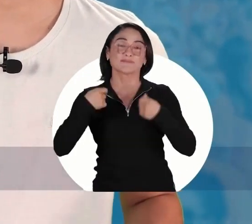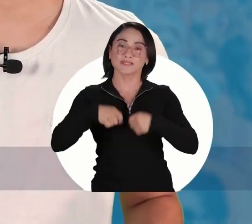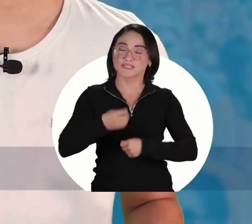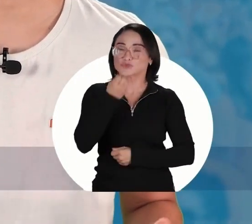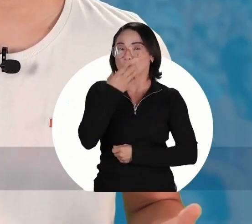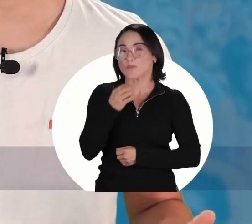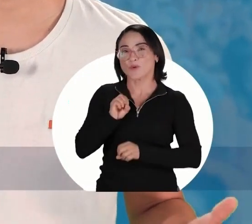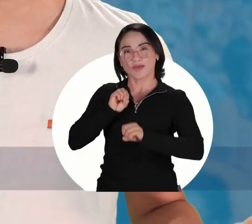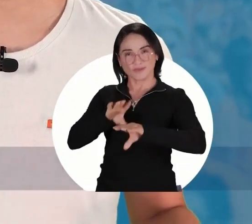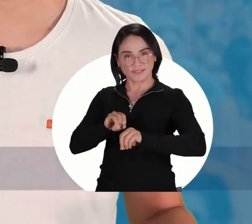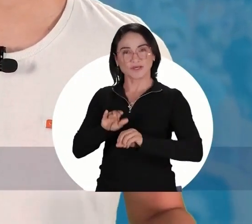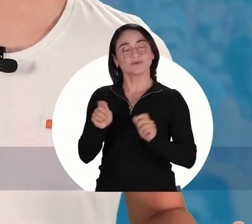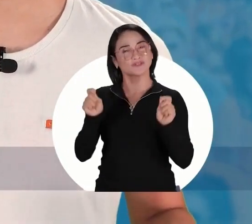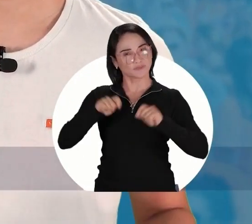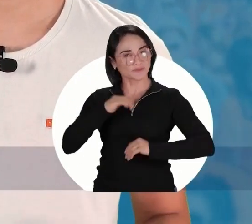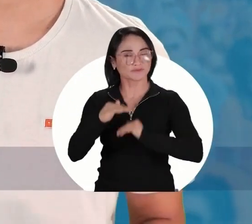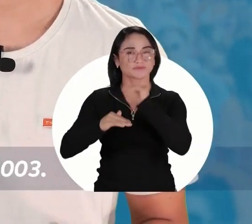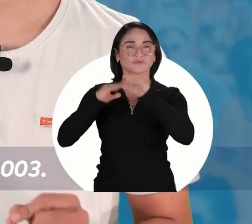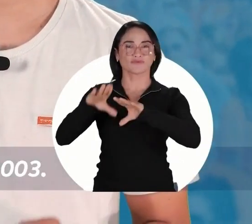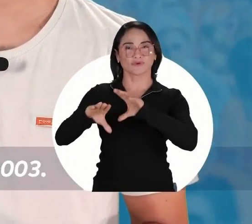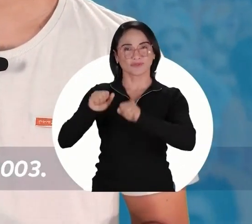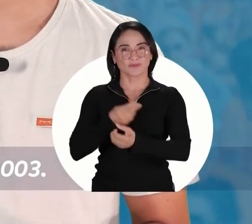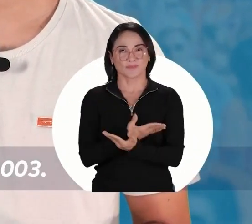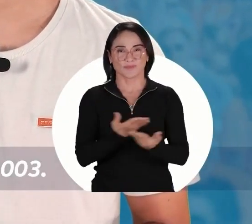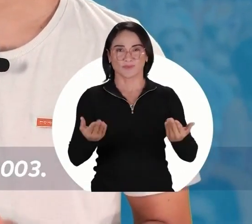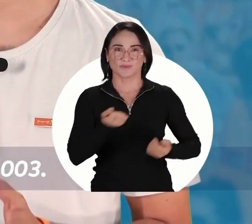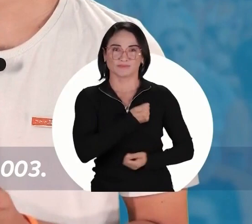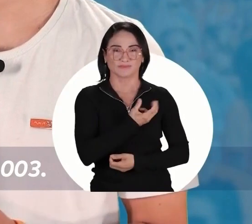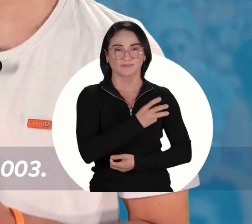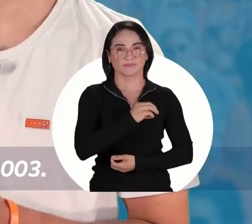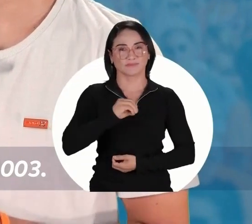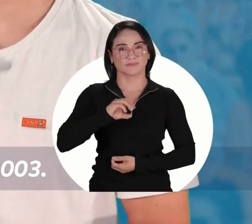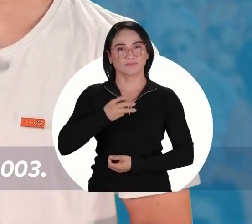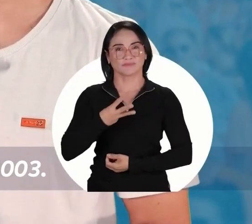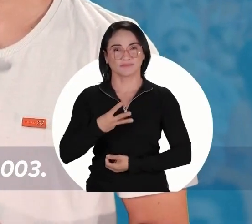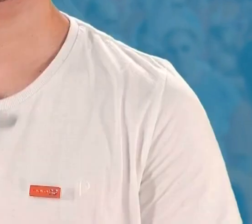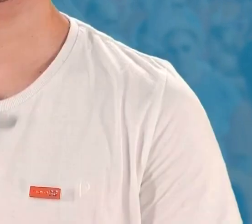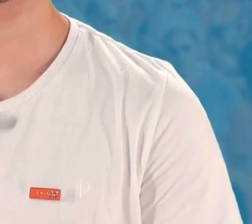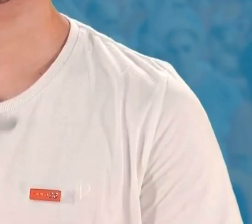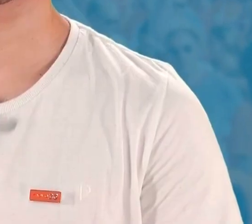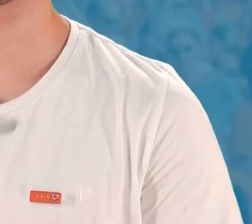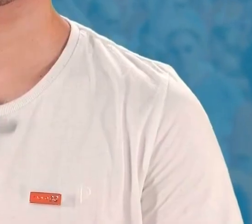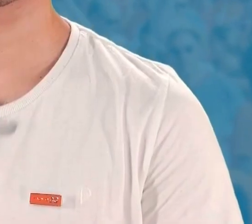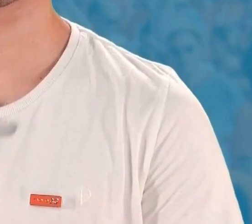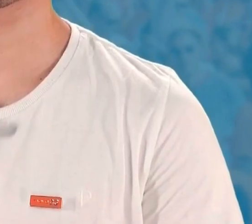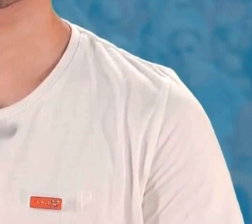de uma boa educação para ter uma melhor formação. Sou Alexandre Sampaio, meu número é o 3003.